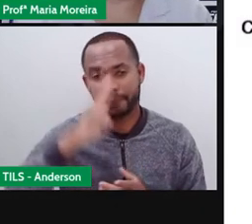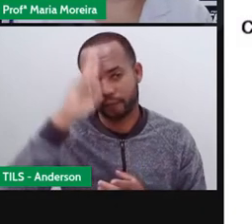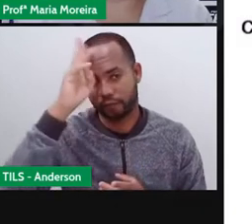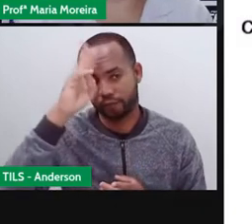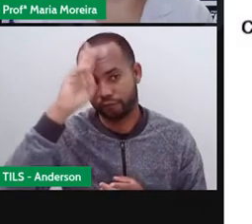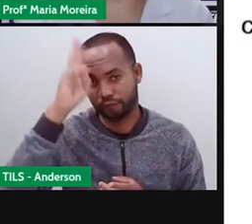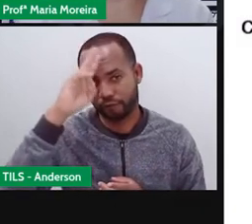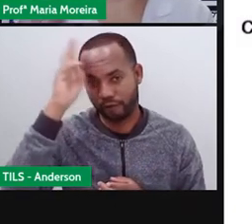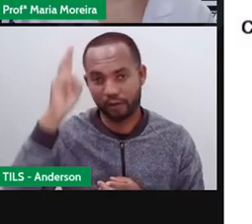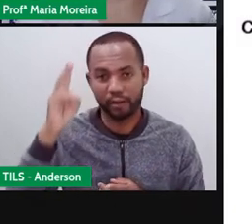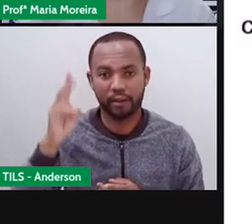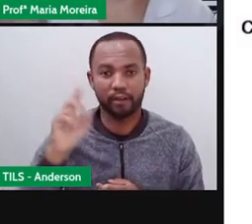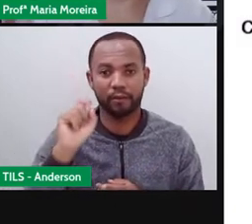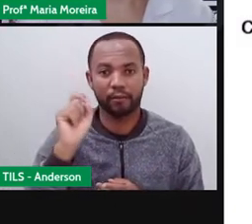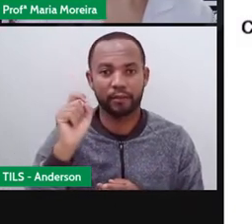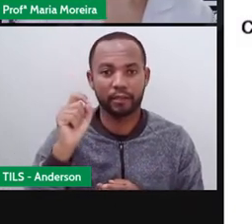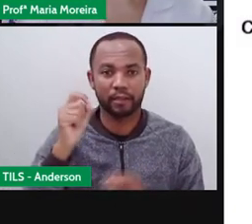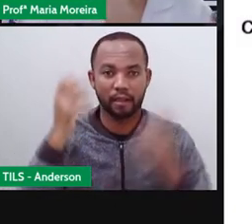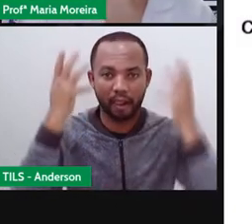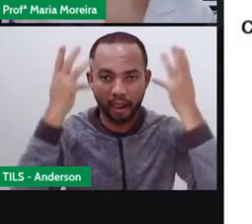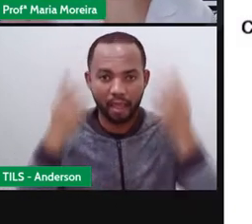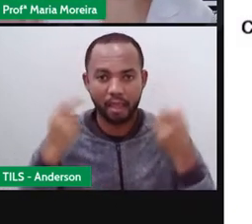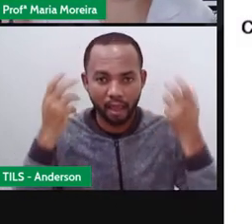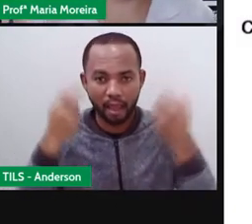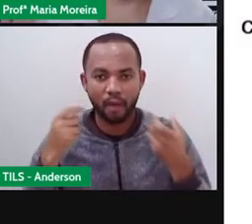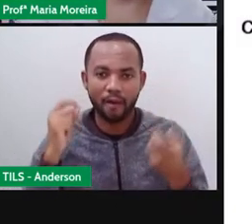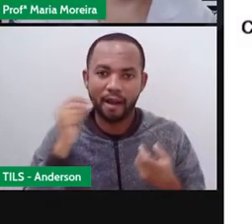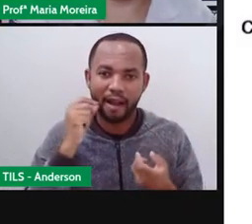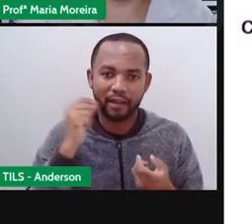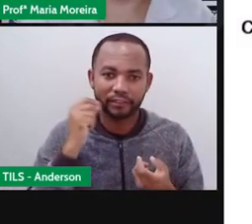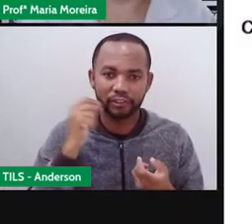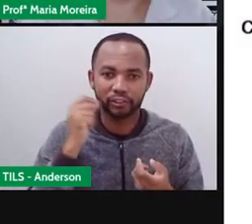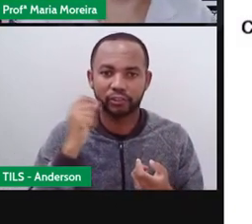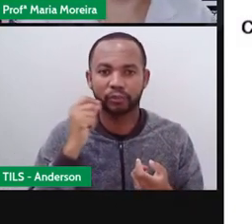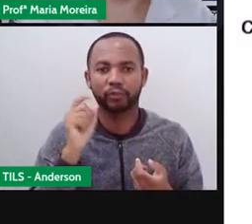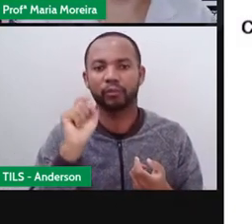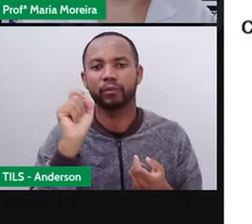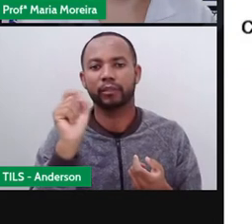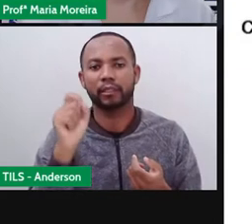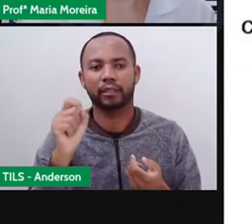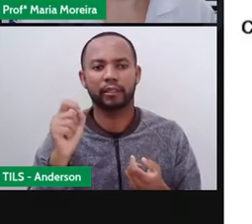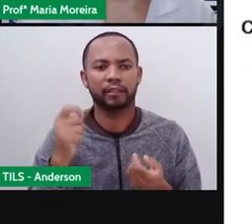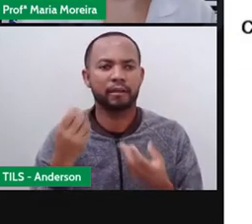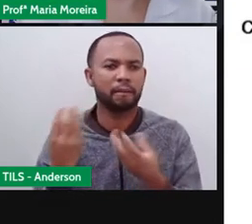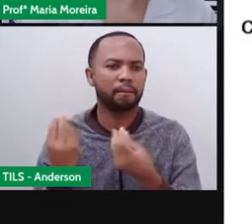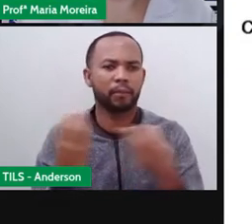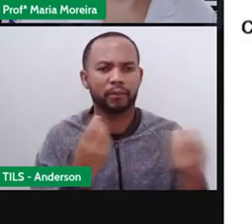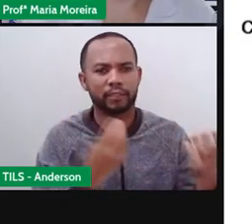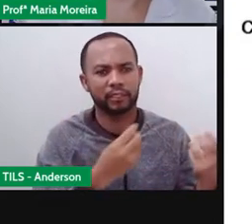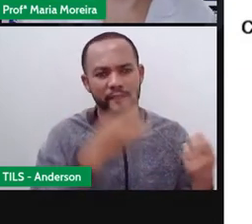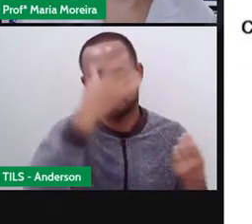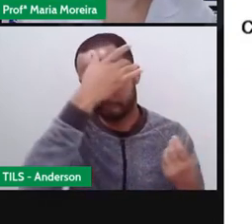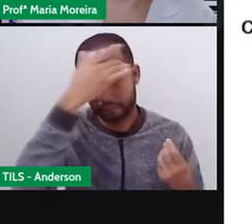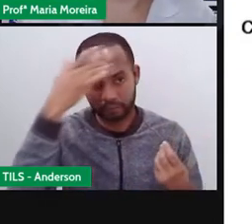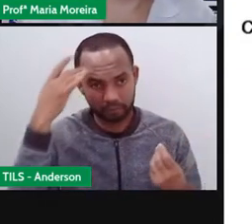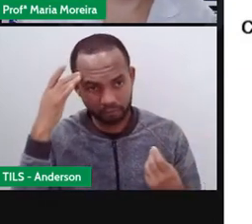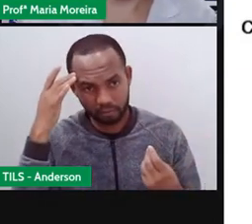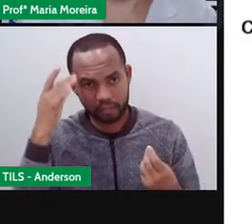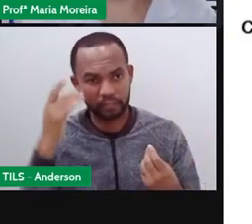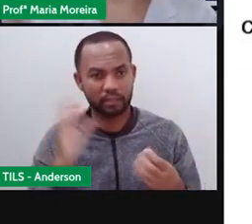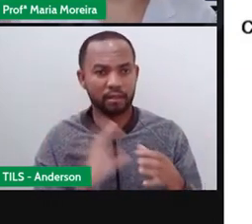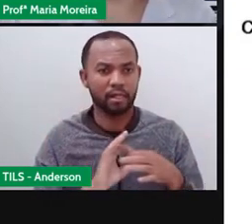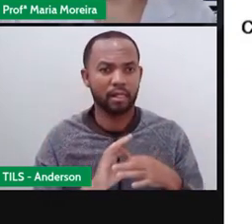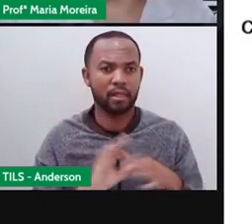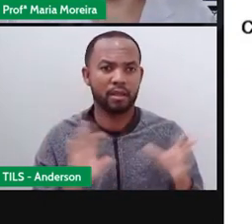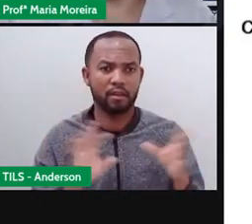leão e do ratinho, existe ela, né? Reescrita aí por várias outras pessoas. E cada uma ao seu modo.